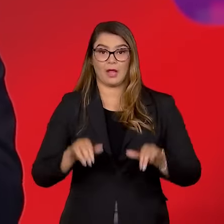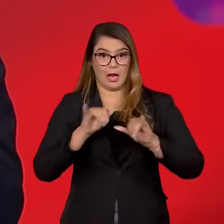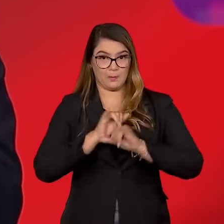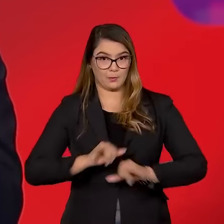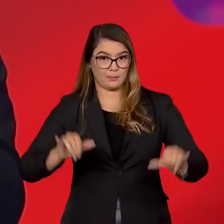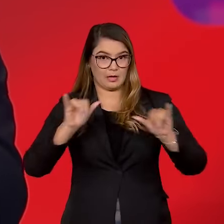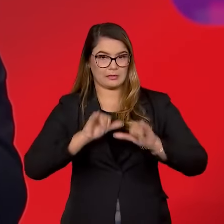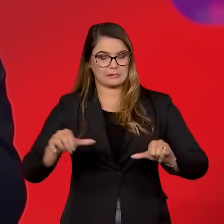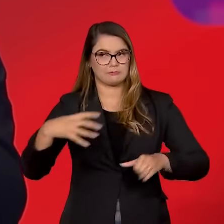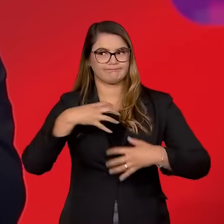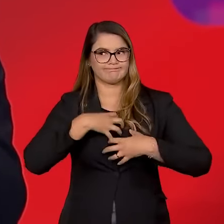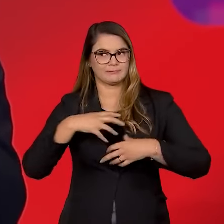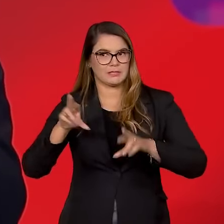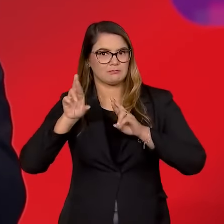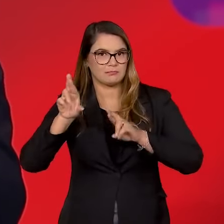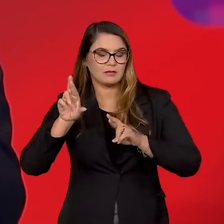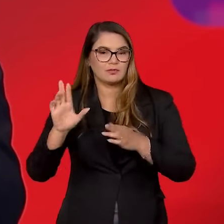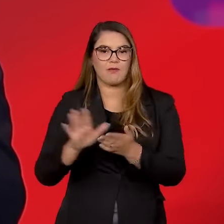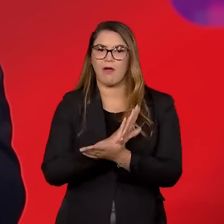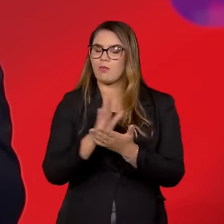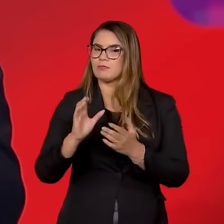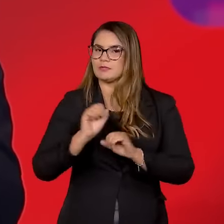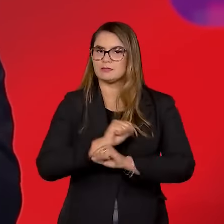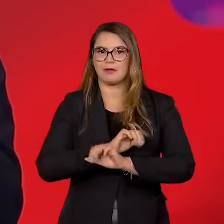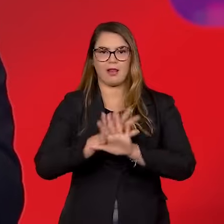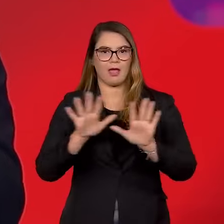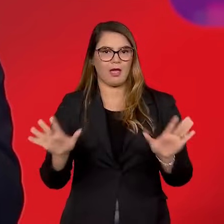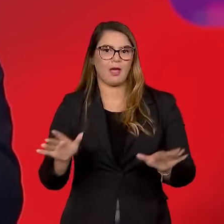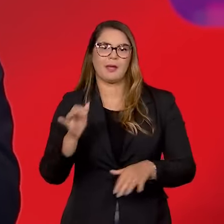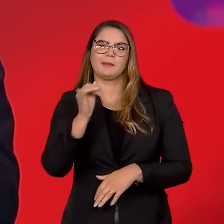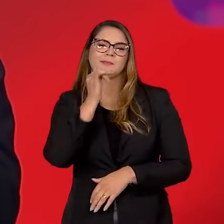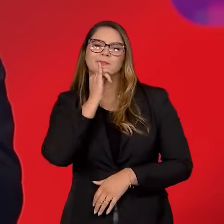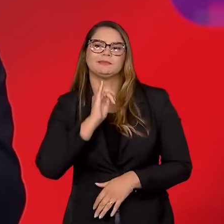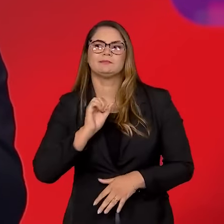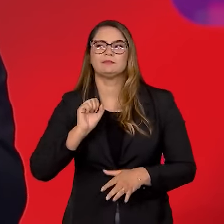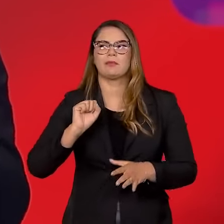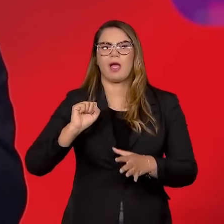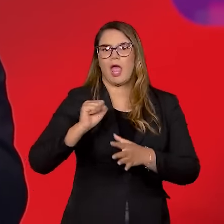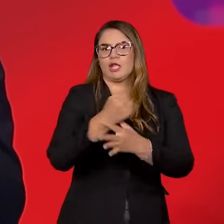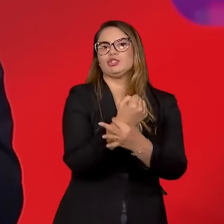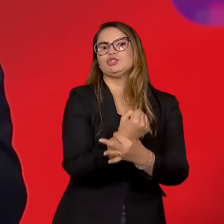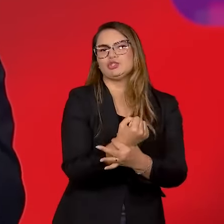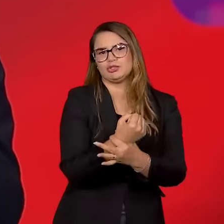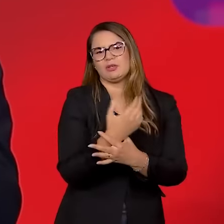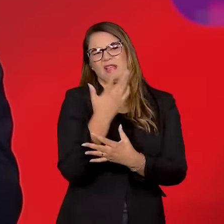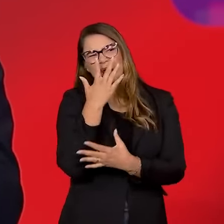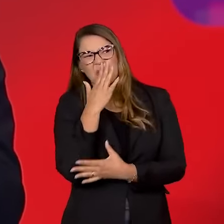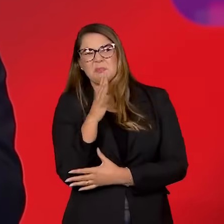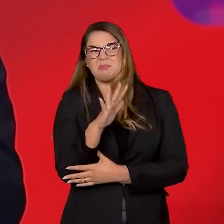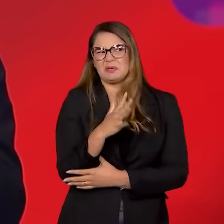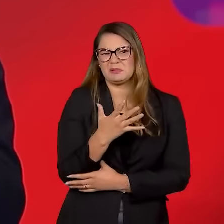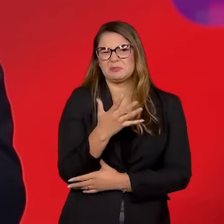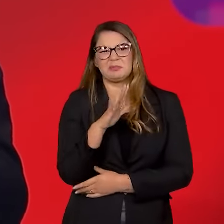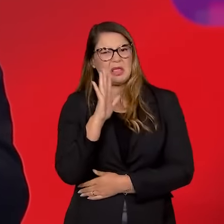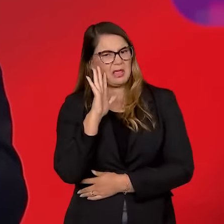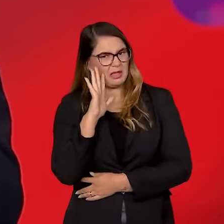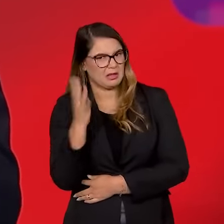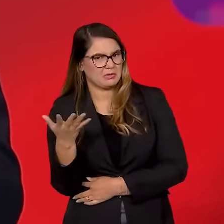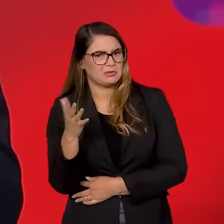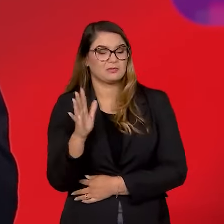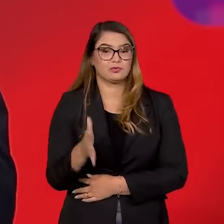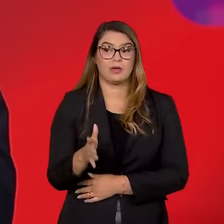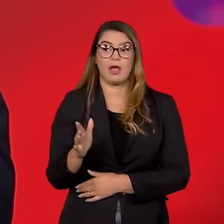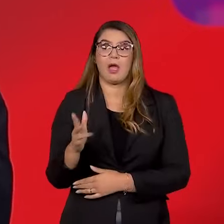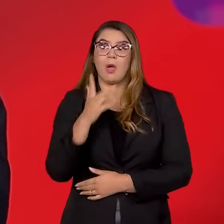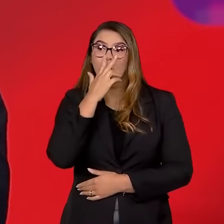publicação das matérias, algumas eram bem evidentes, como, por exemplo, o juiz de garantias, que é uma coisa que agora parece que está mais ou menos resolvido. Outras,